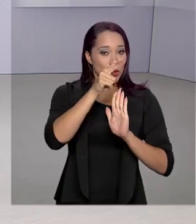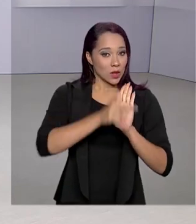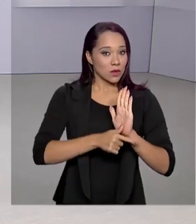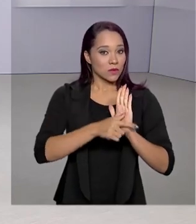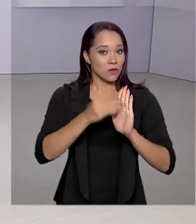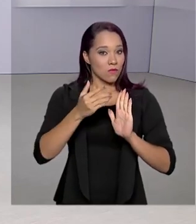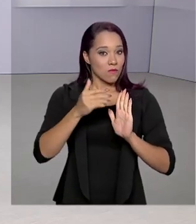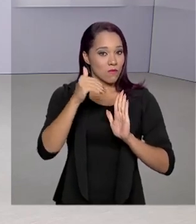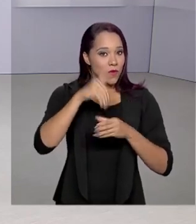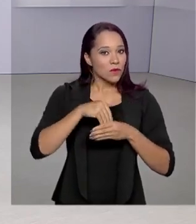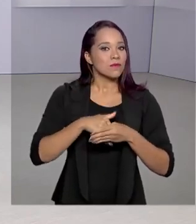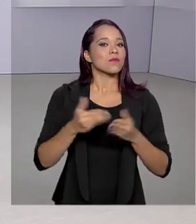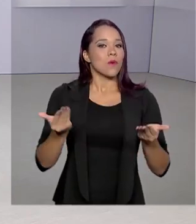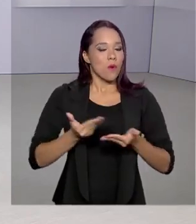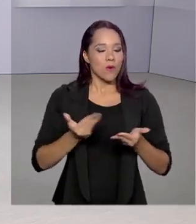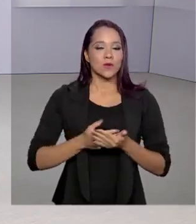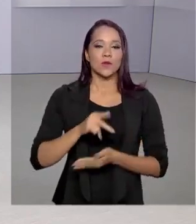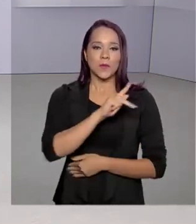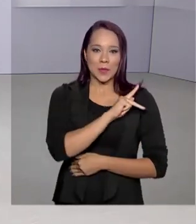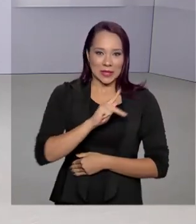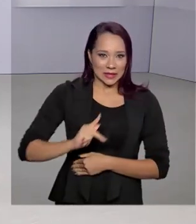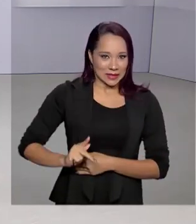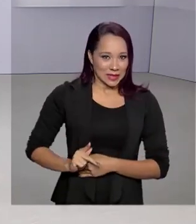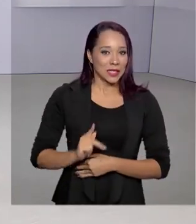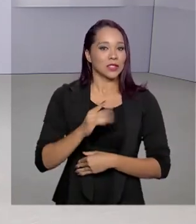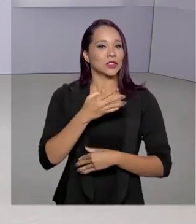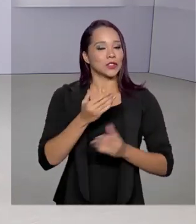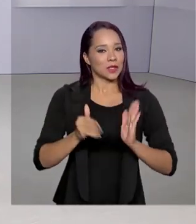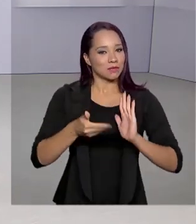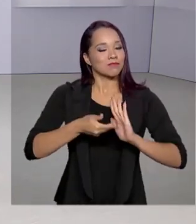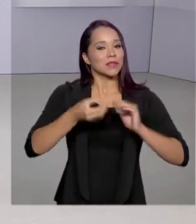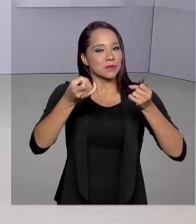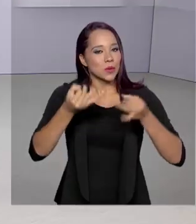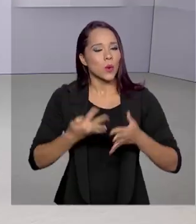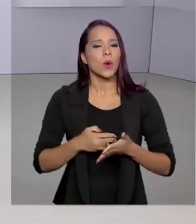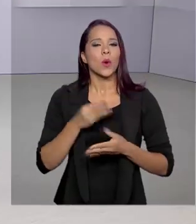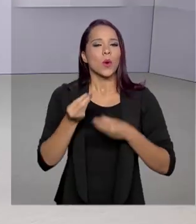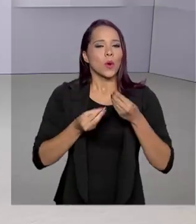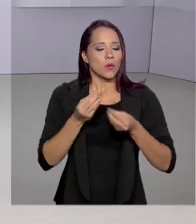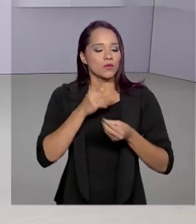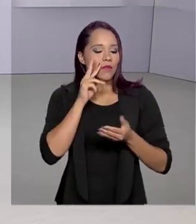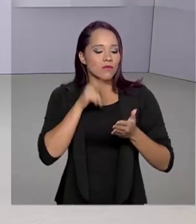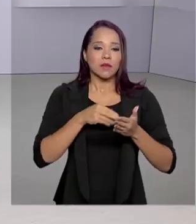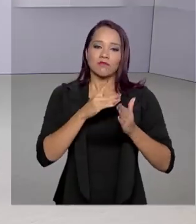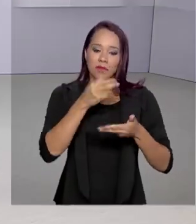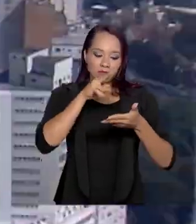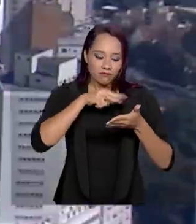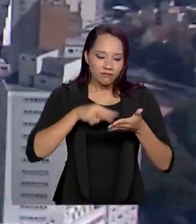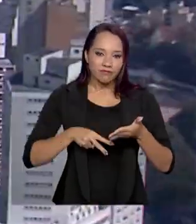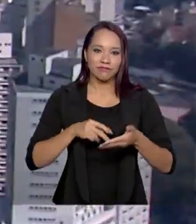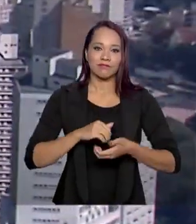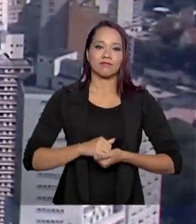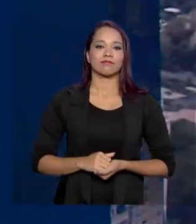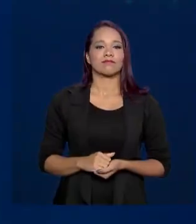hoje. O presidente da Câmara, Rodrigo Maia, prometeu apreciar a questão assim que chegasse na casa.